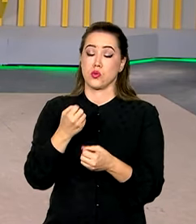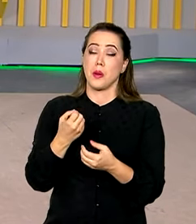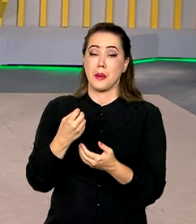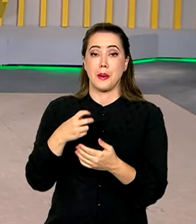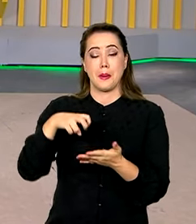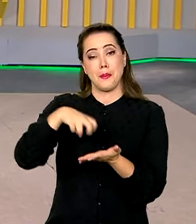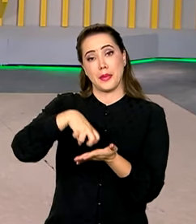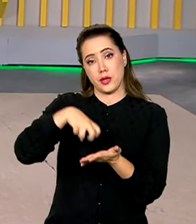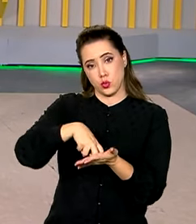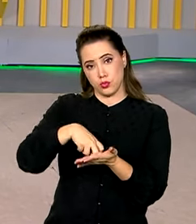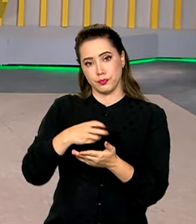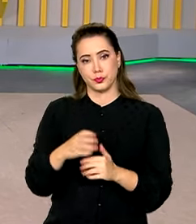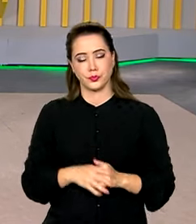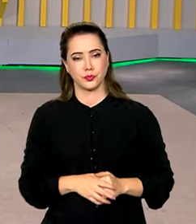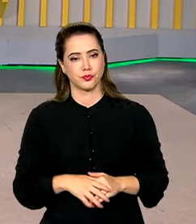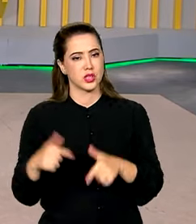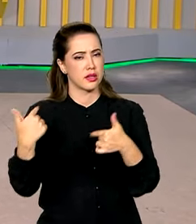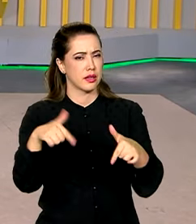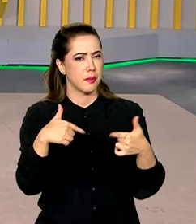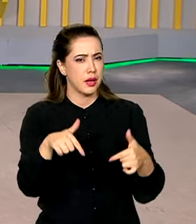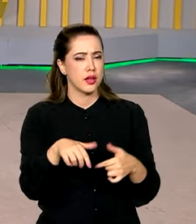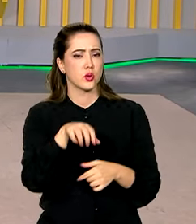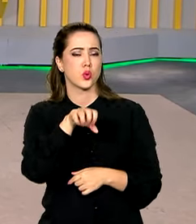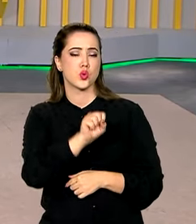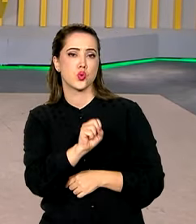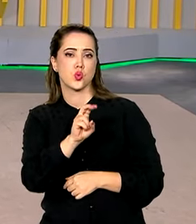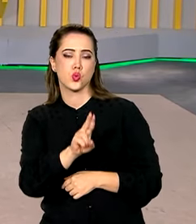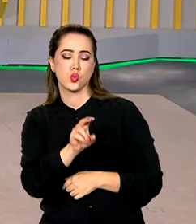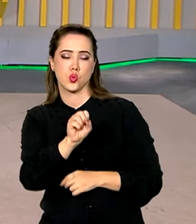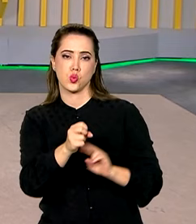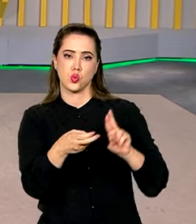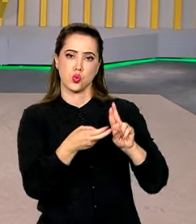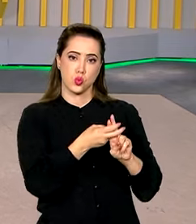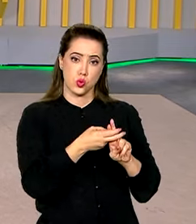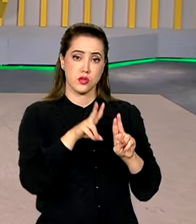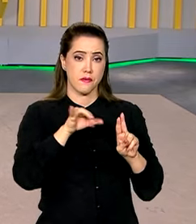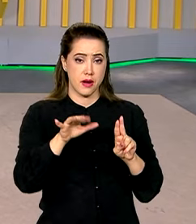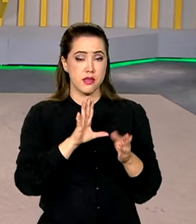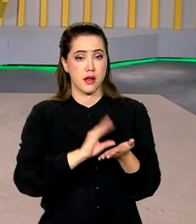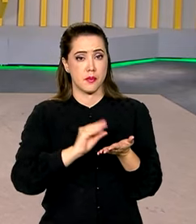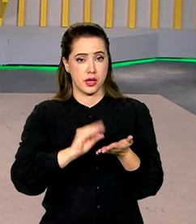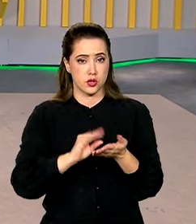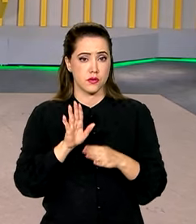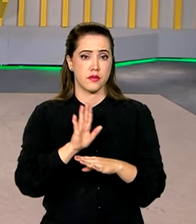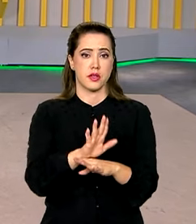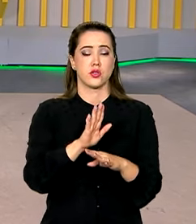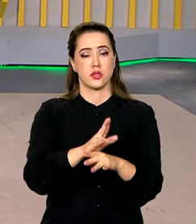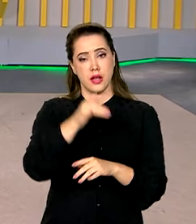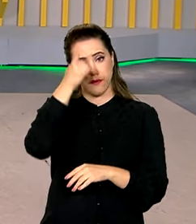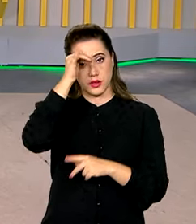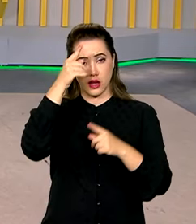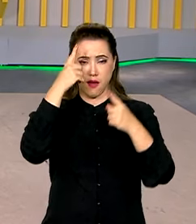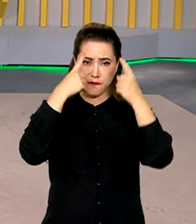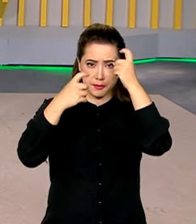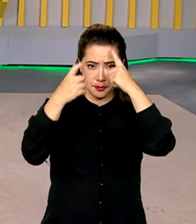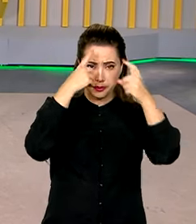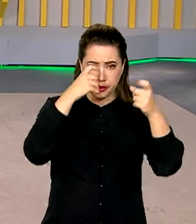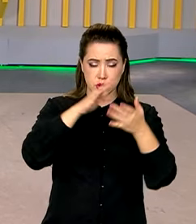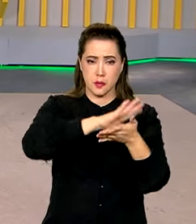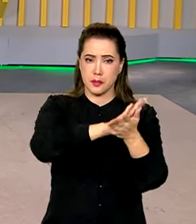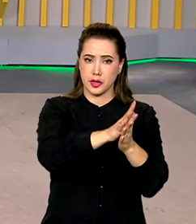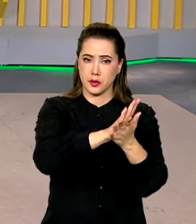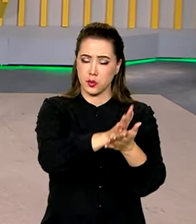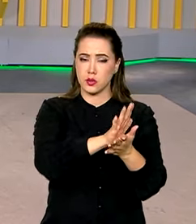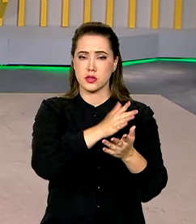Trabalhadores do Sistema Único de Saúde vão ter acesso a um aplicativo que vai auxiliar no enfrentamento a situações de violência,